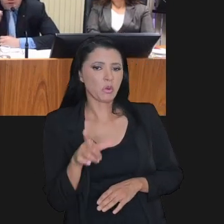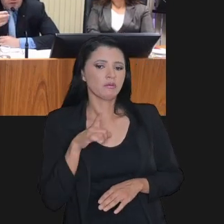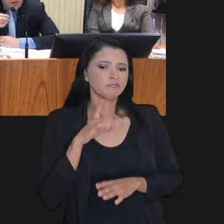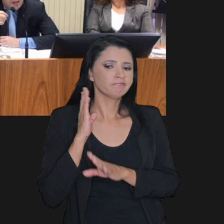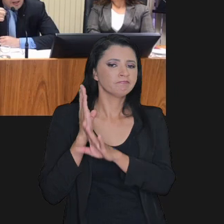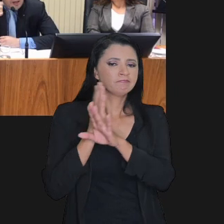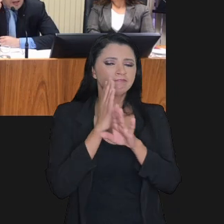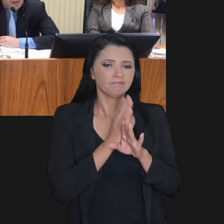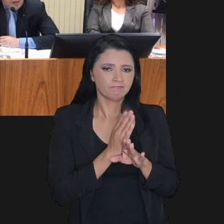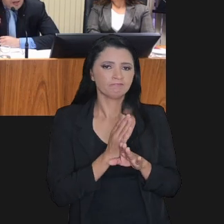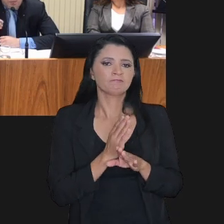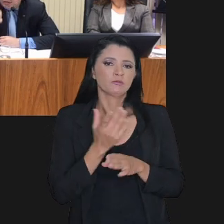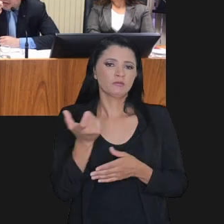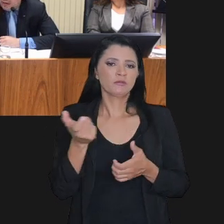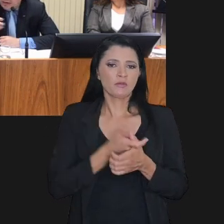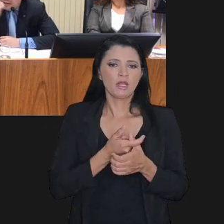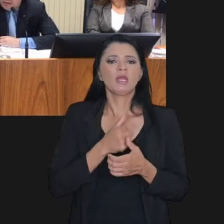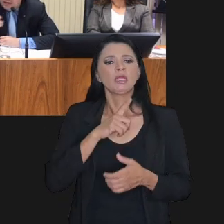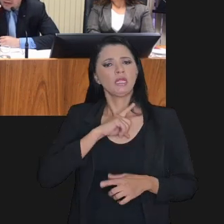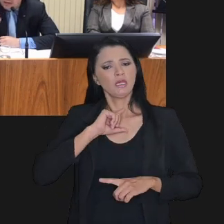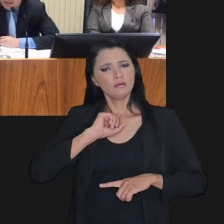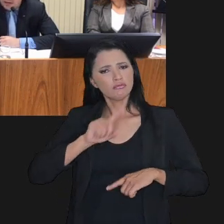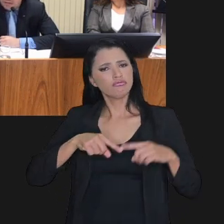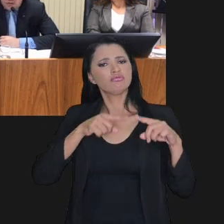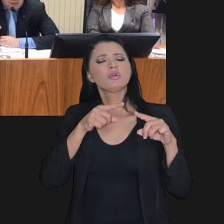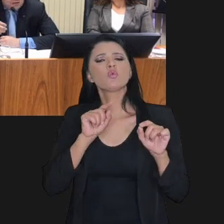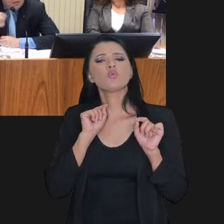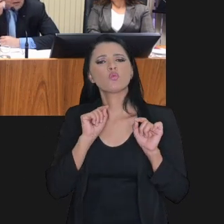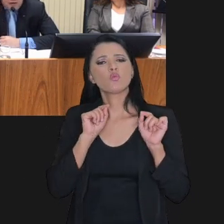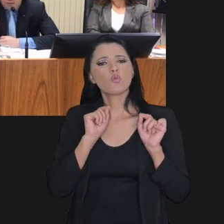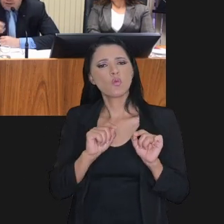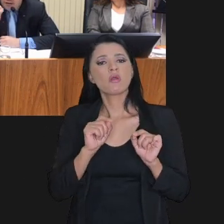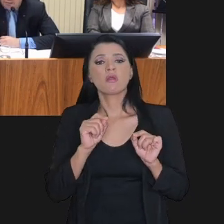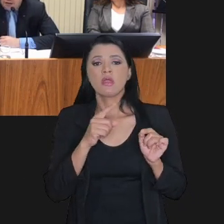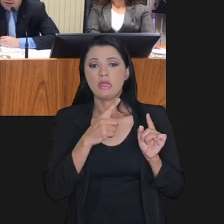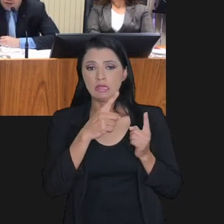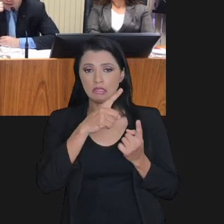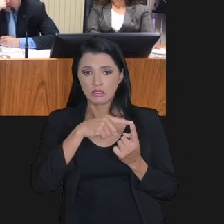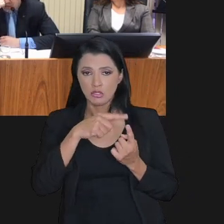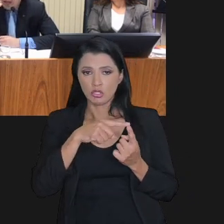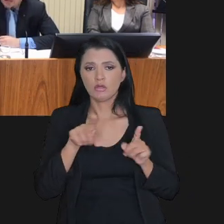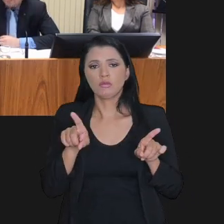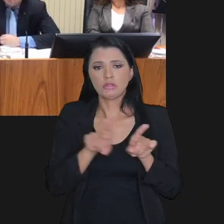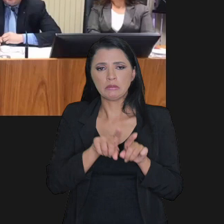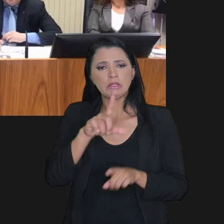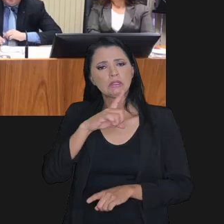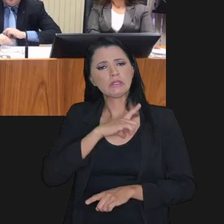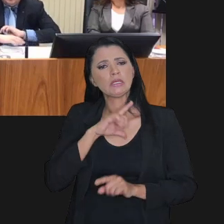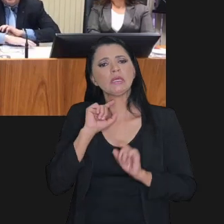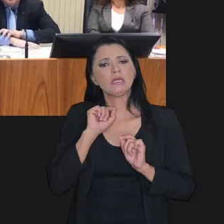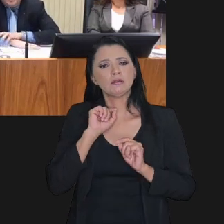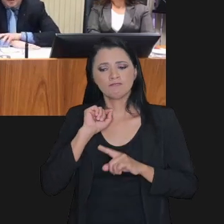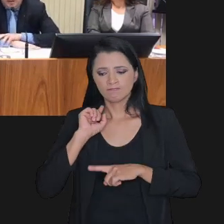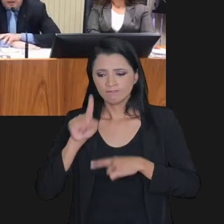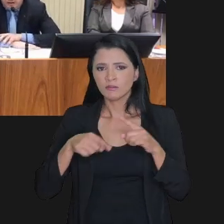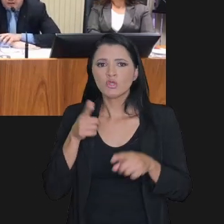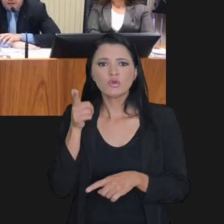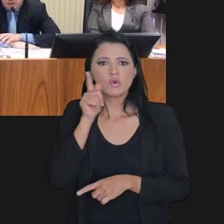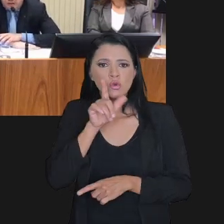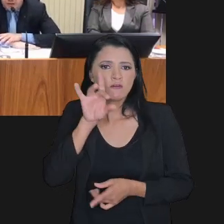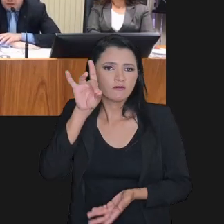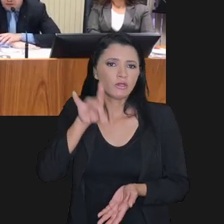contribuinte e há esse avanço para que essa modalidade também tenha